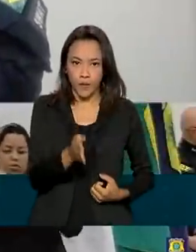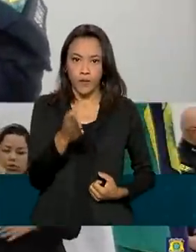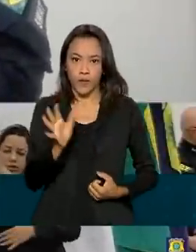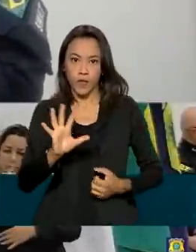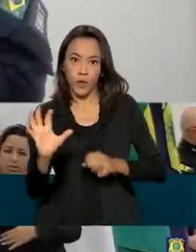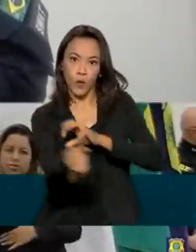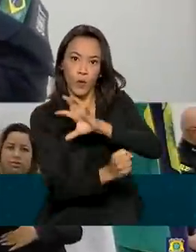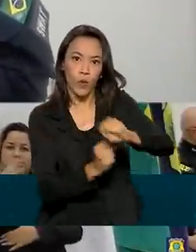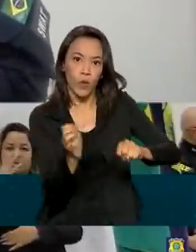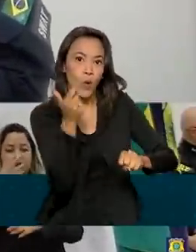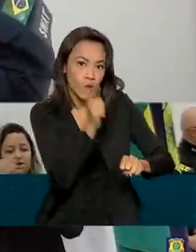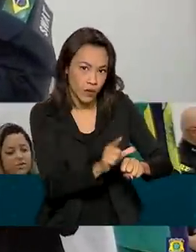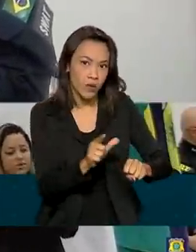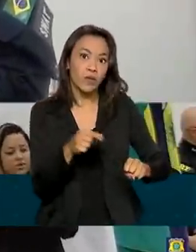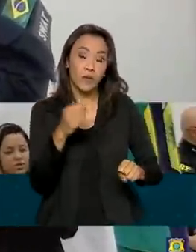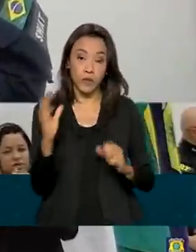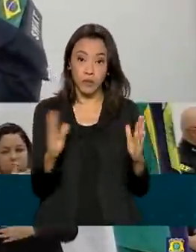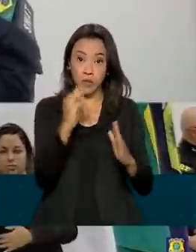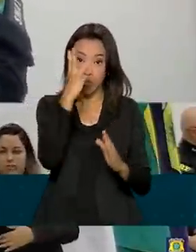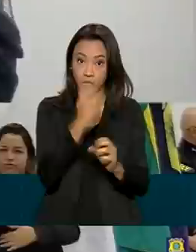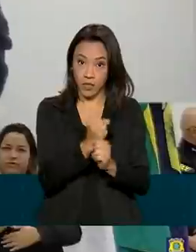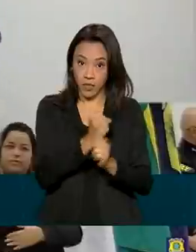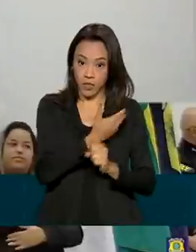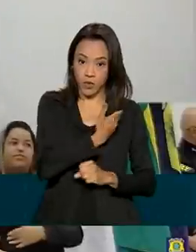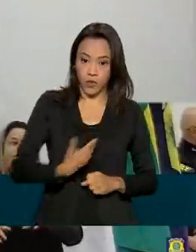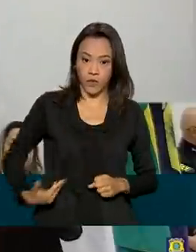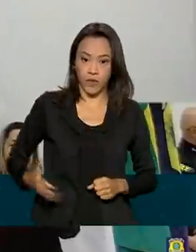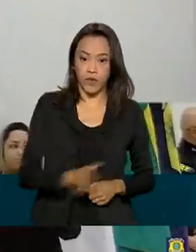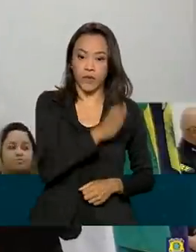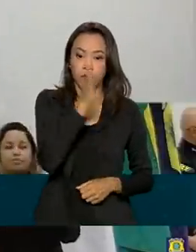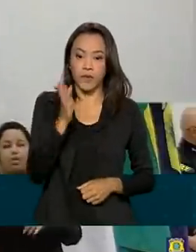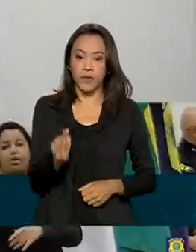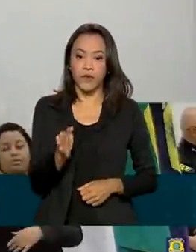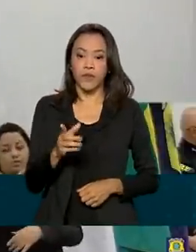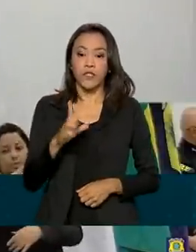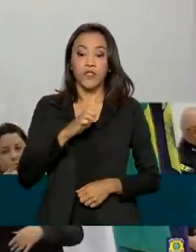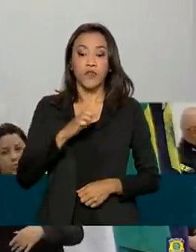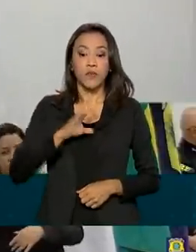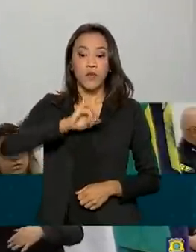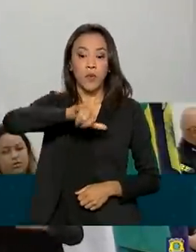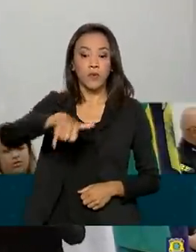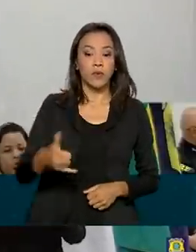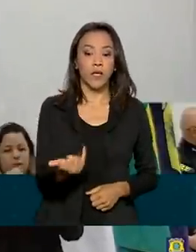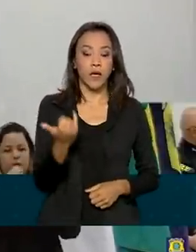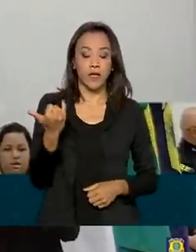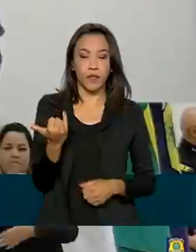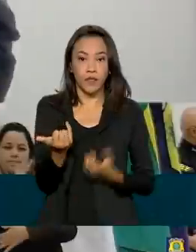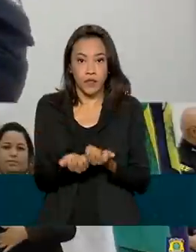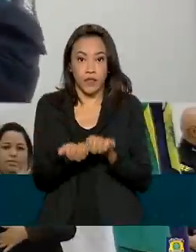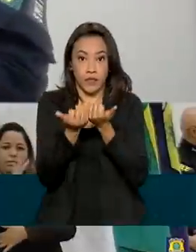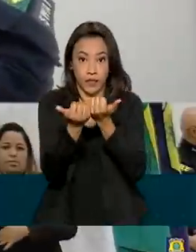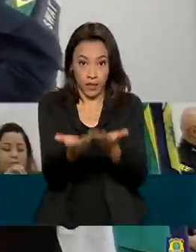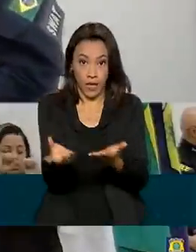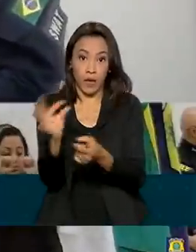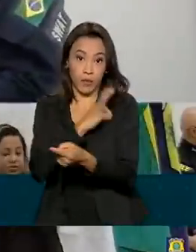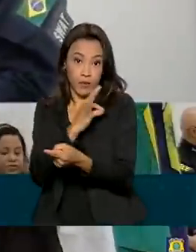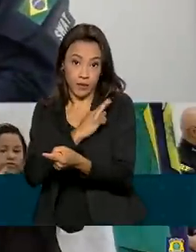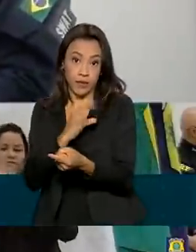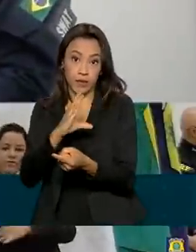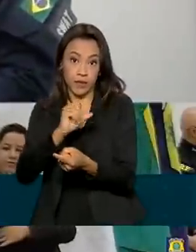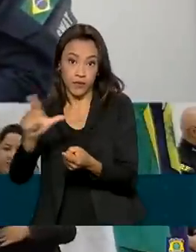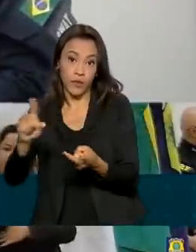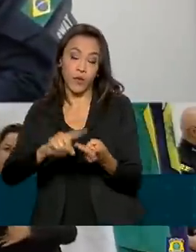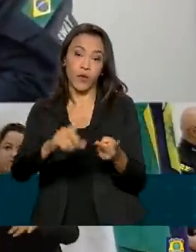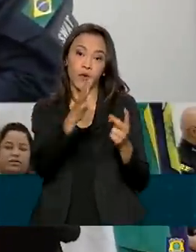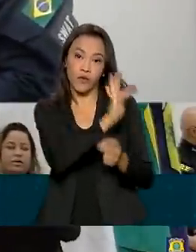em três anos desse governo. E, ao mesmo tempo, tivemos a oportunidade de entregar às polícias judiciárias, civil e federal,